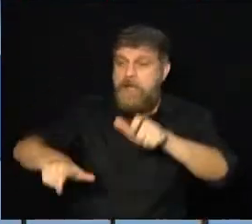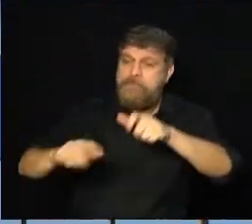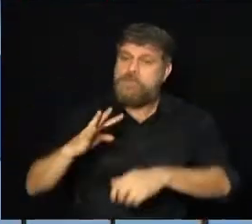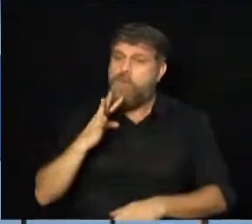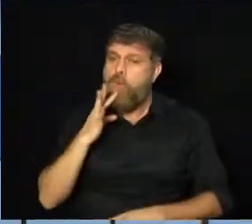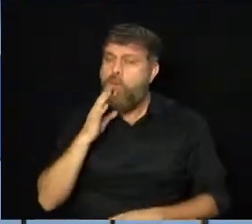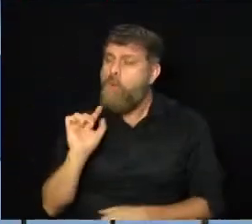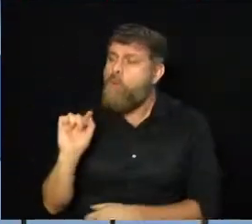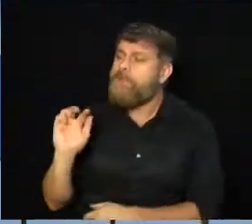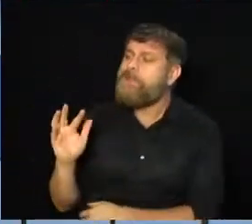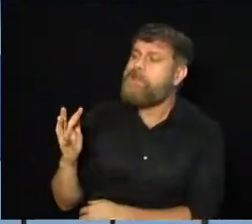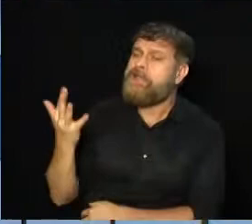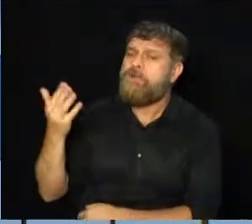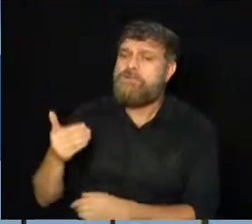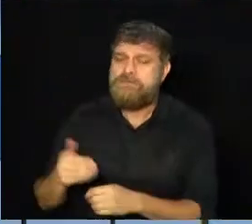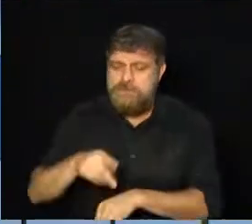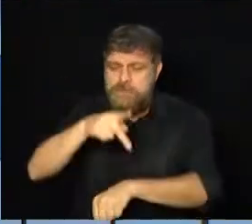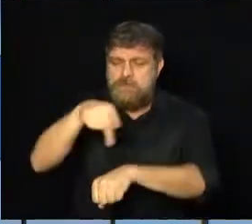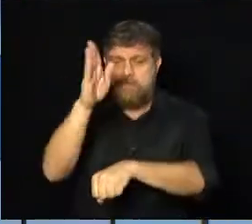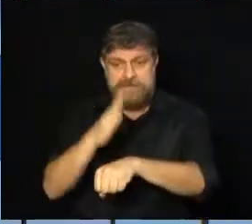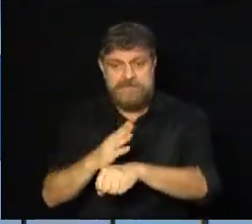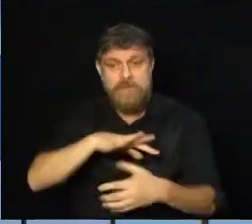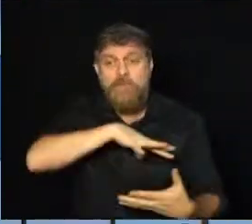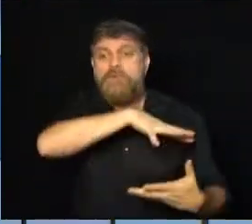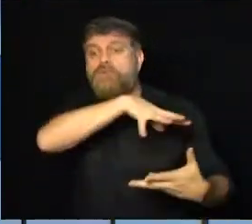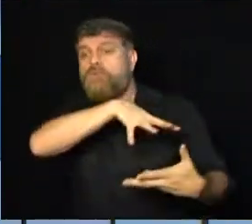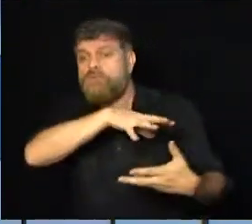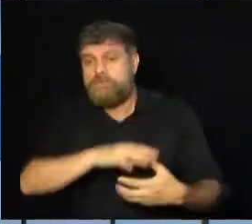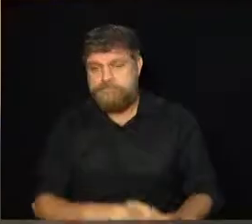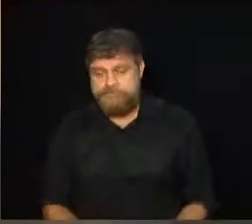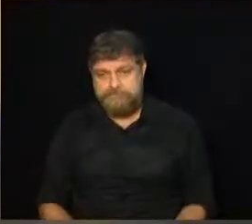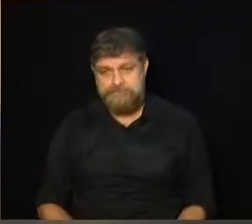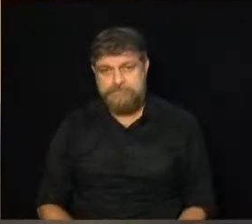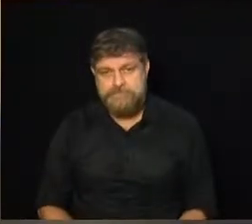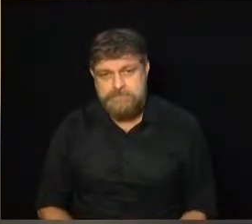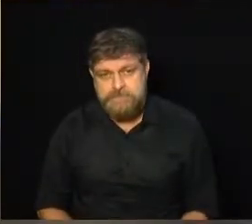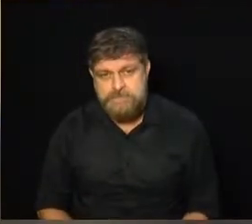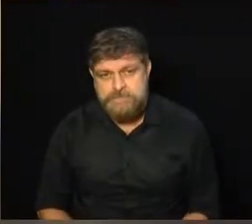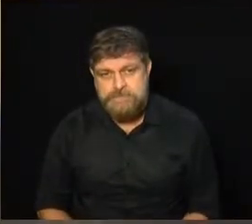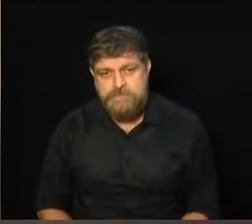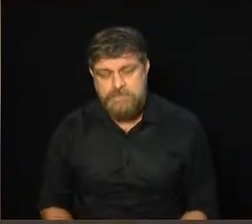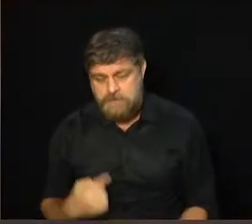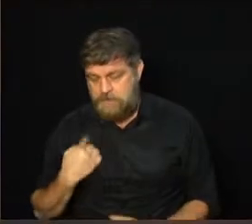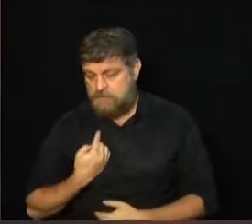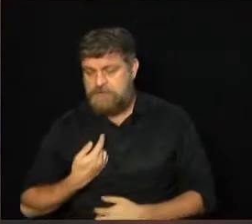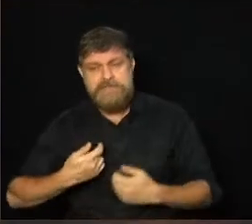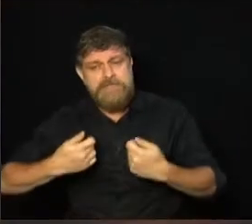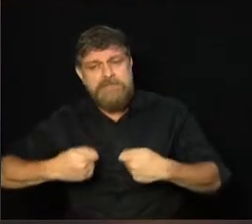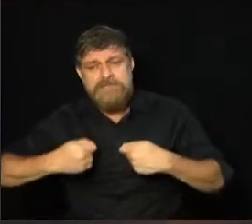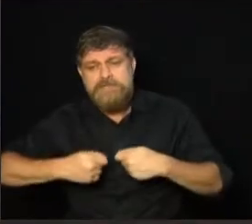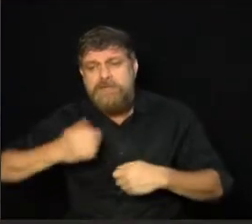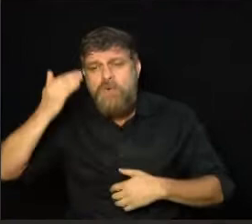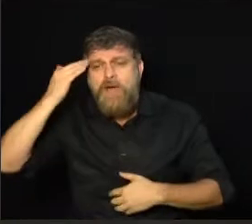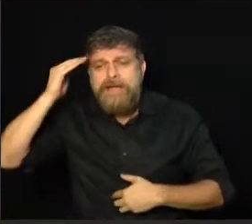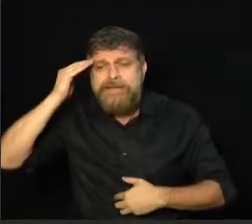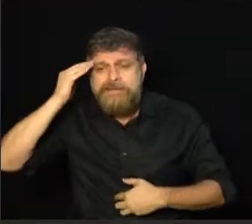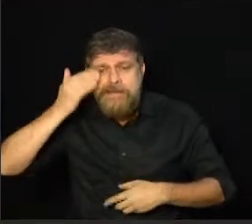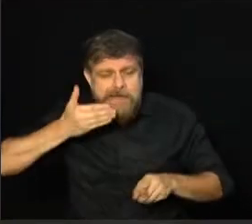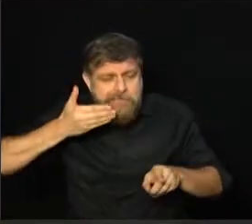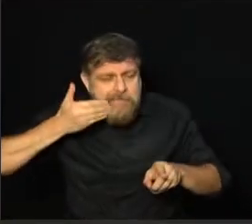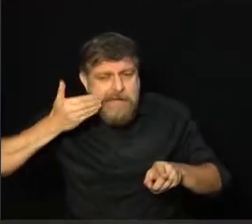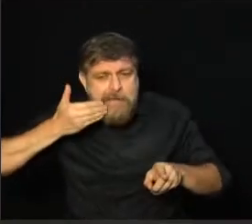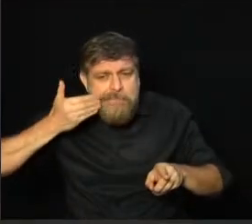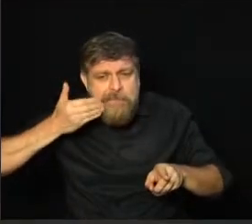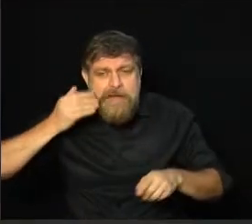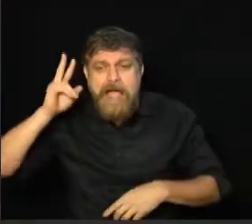o que aconteceu no país e no mundo. Nós temos que compreender, conhecer a nossa história. Quem